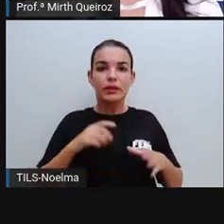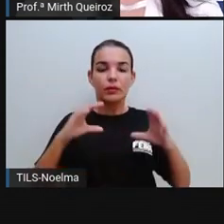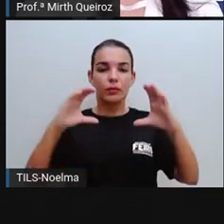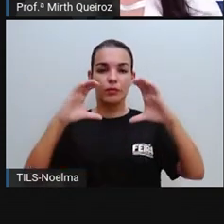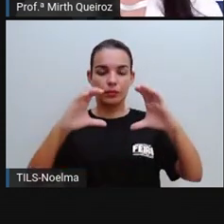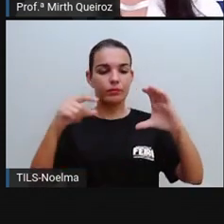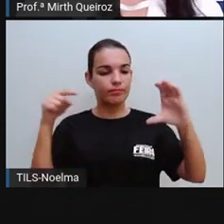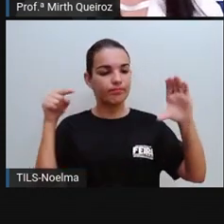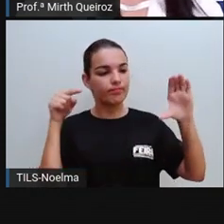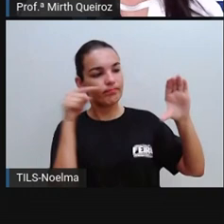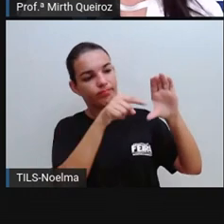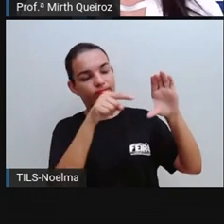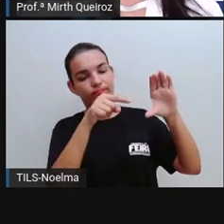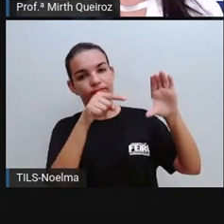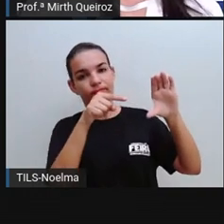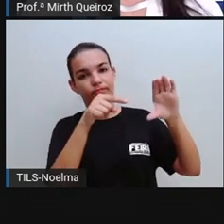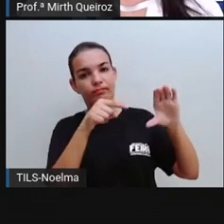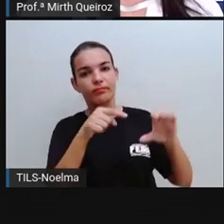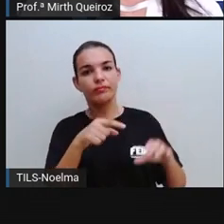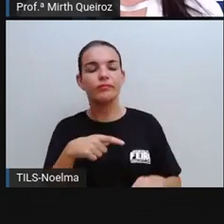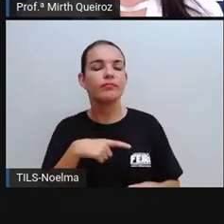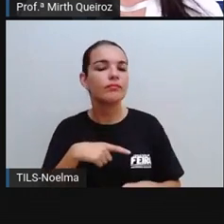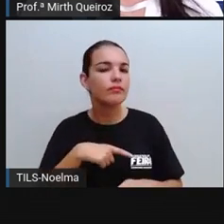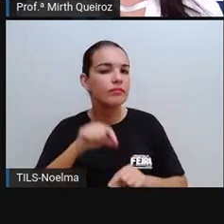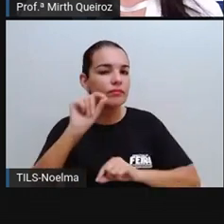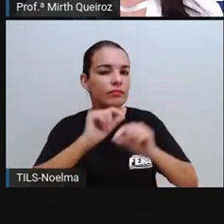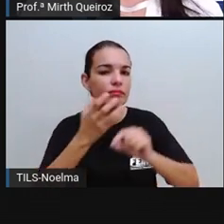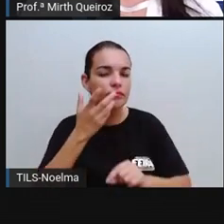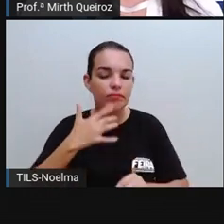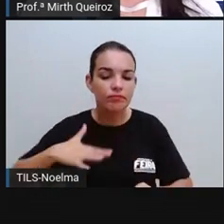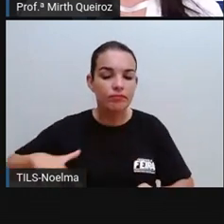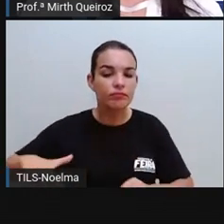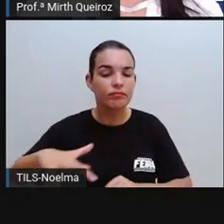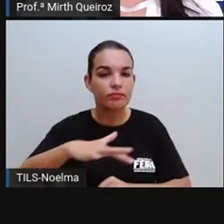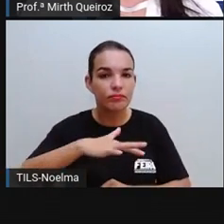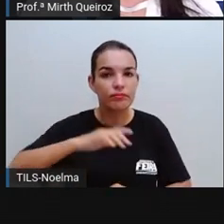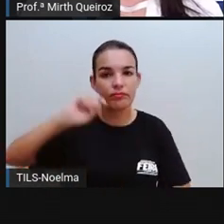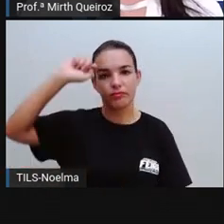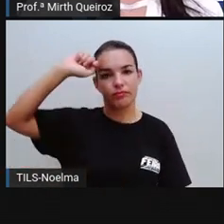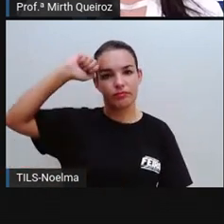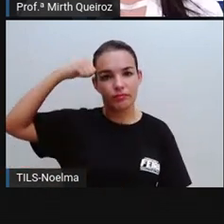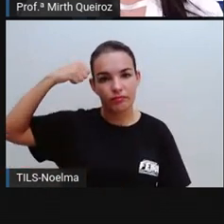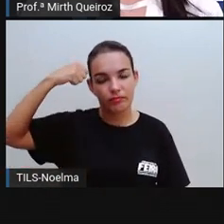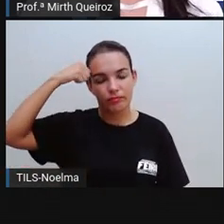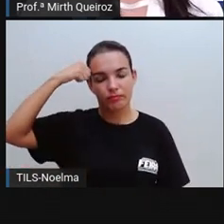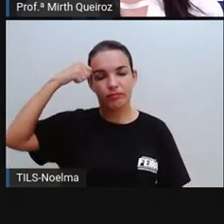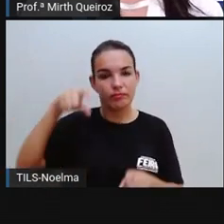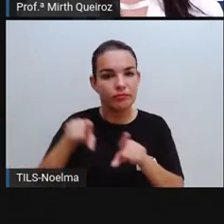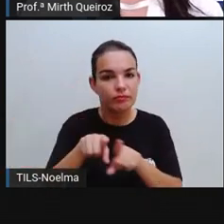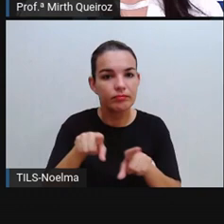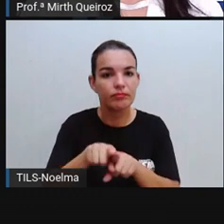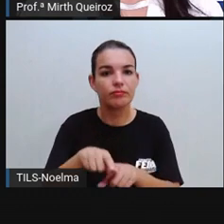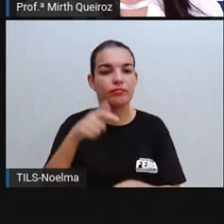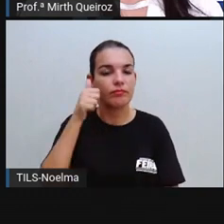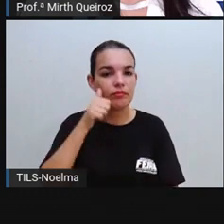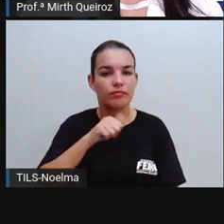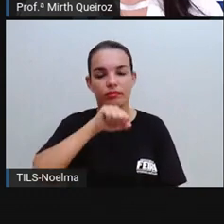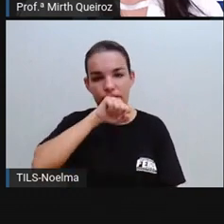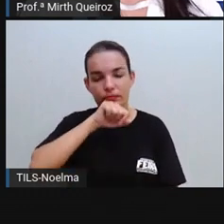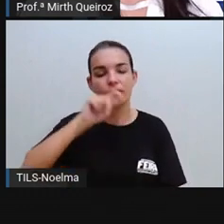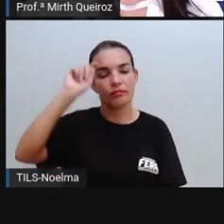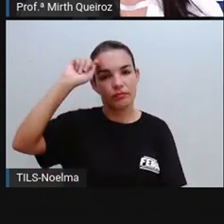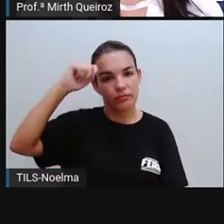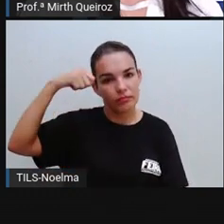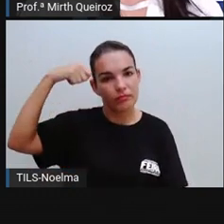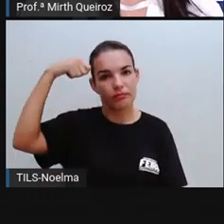E essa criança é uma criança negra, assim como a mãe também é uma mãe negra. Então, essa